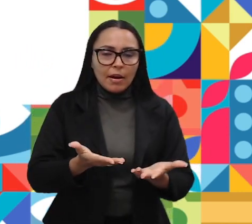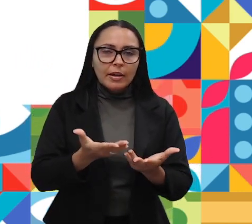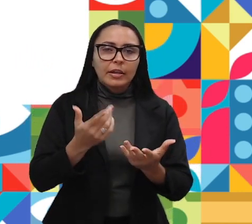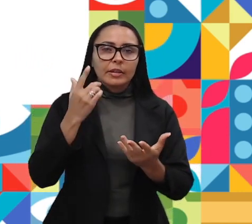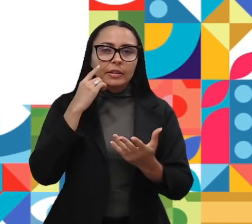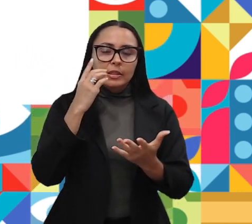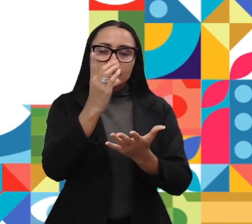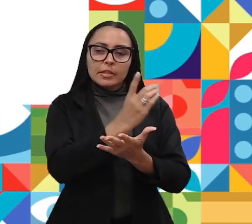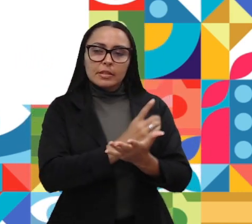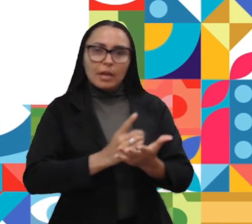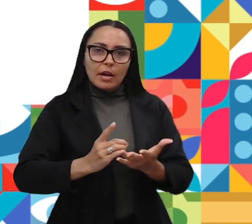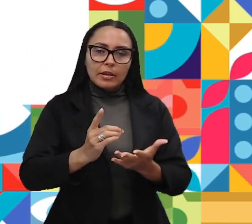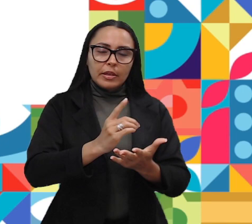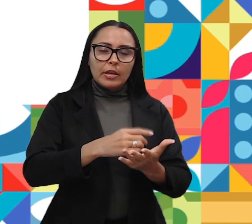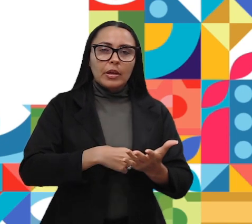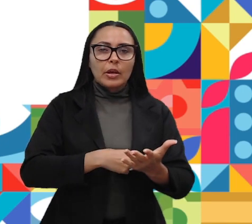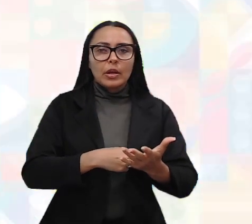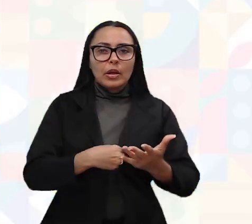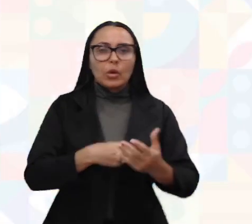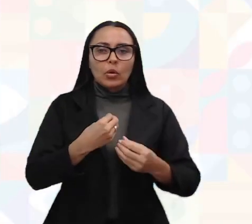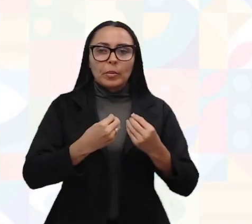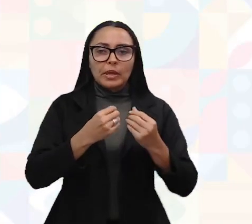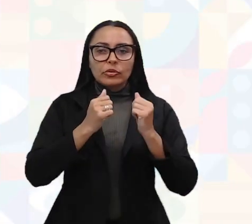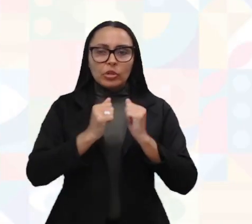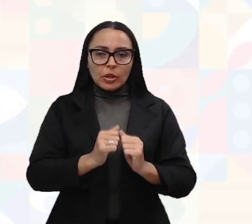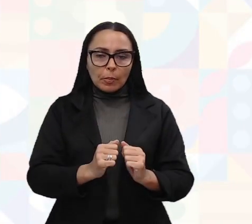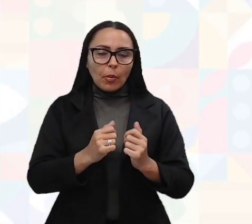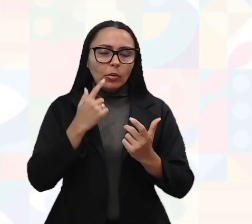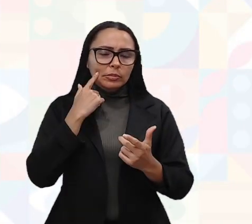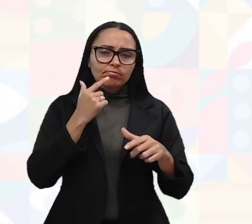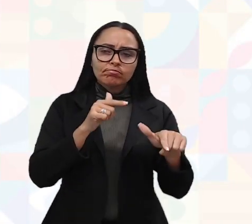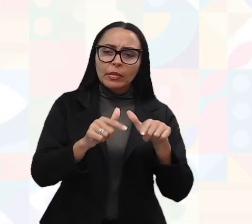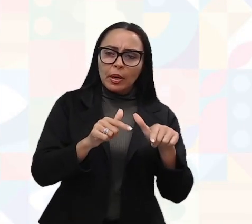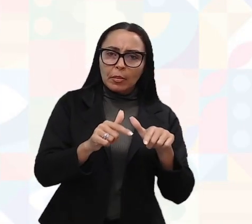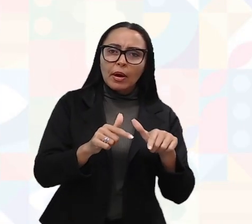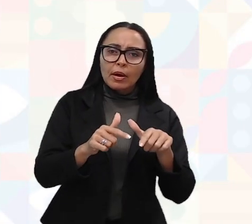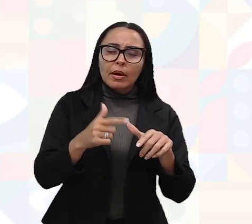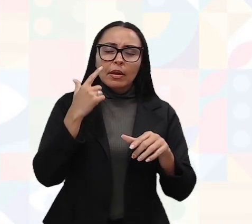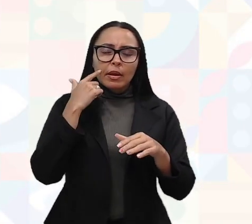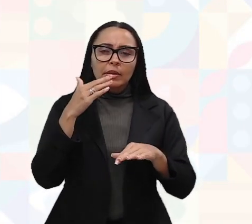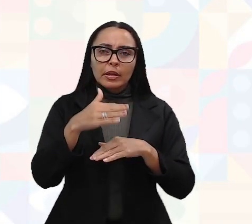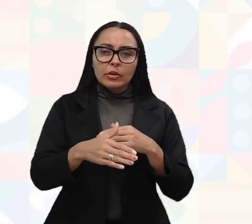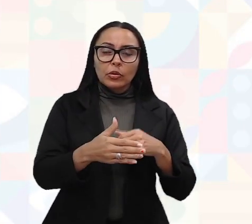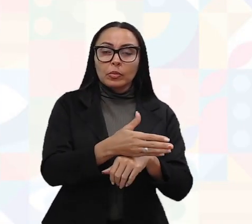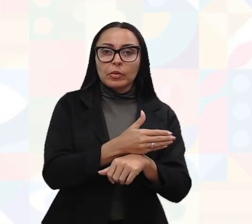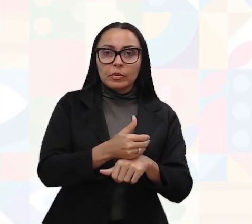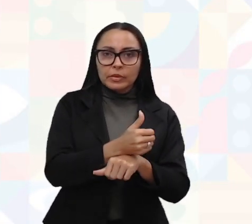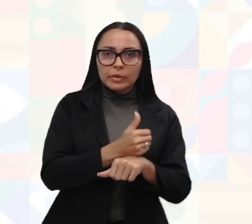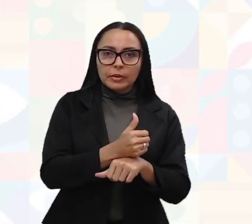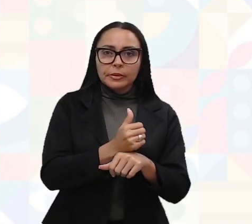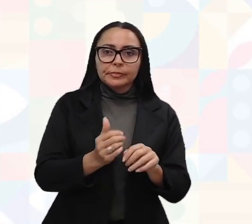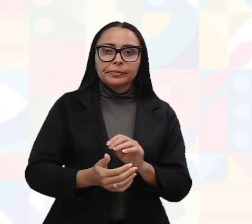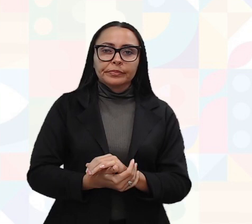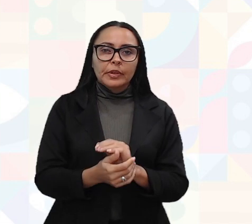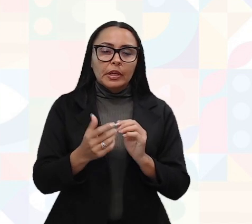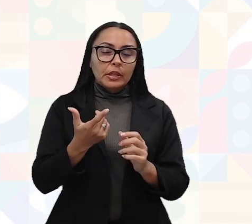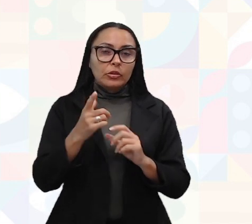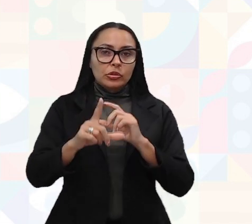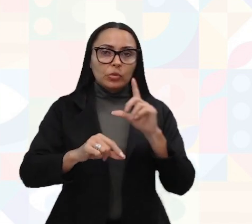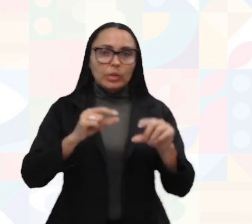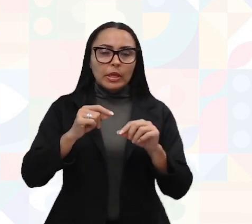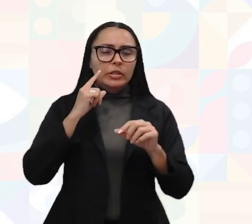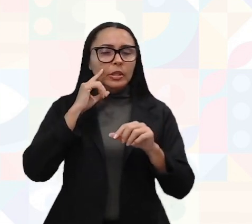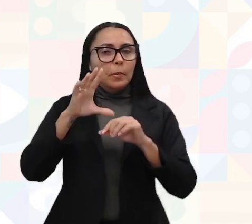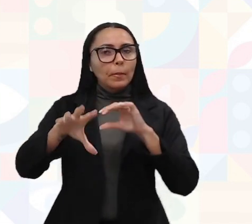design de interiores, como é que a gente poderia estar atuando dentro desse mercado como profissional. E aí eu escolhi a gente estar